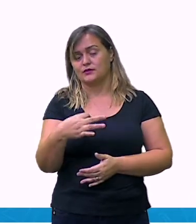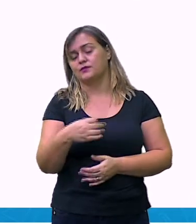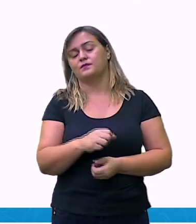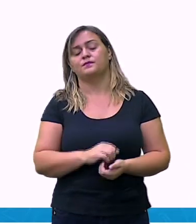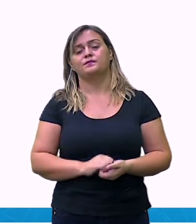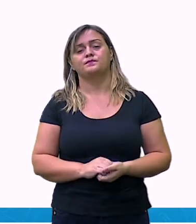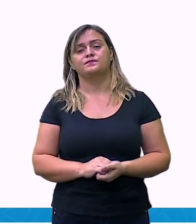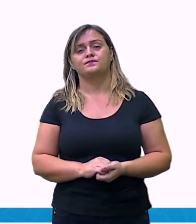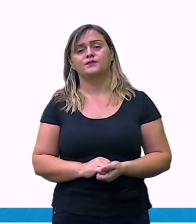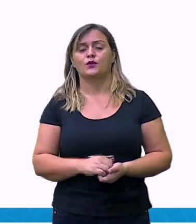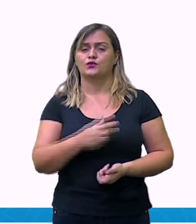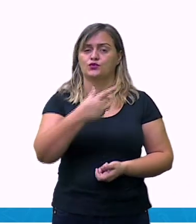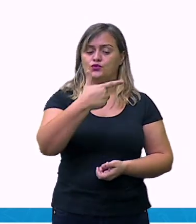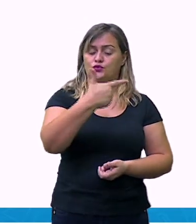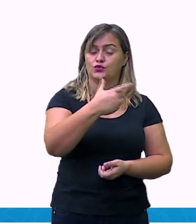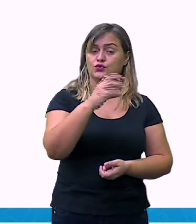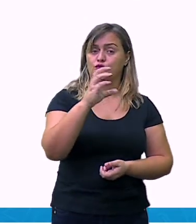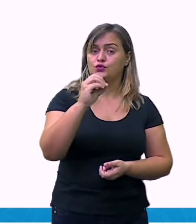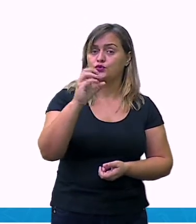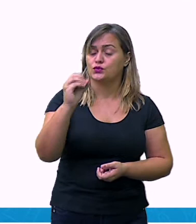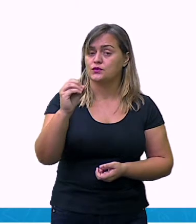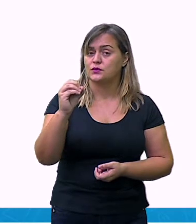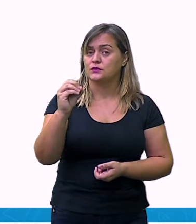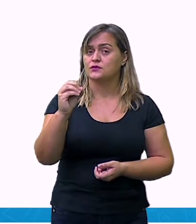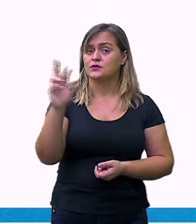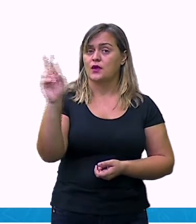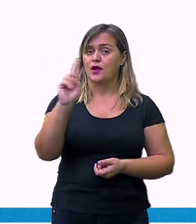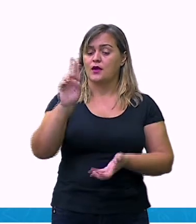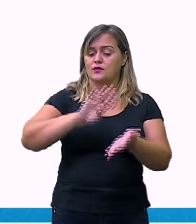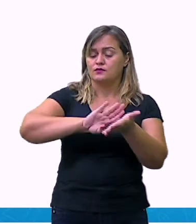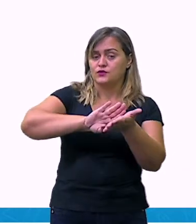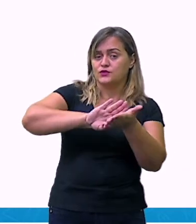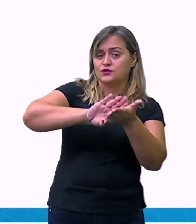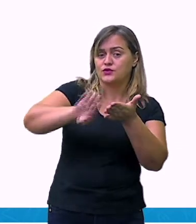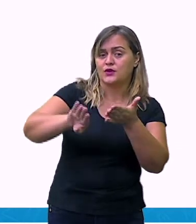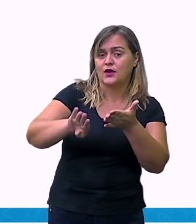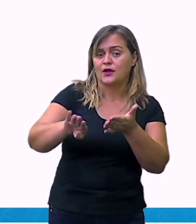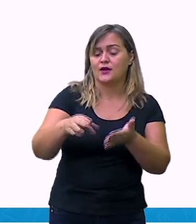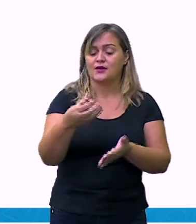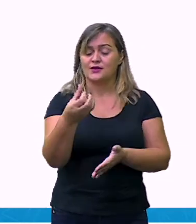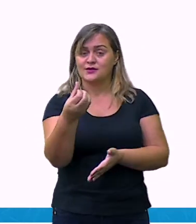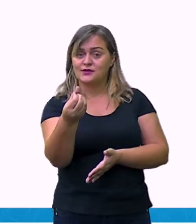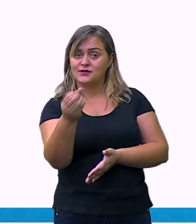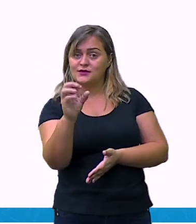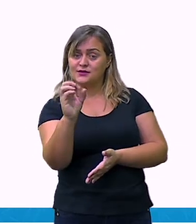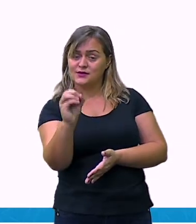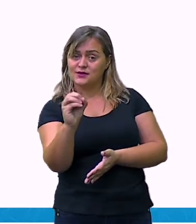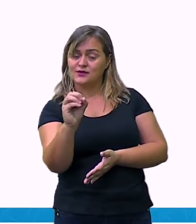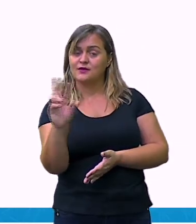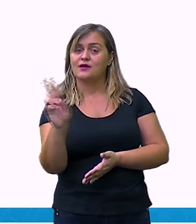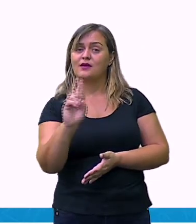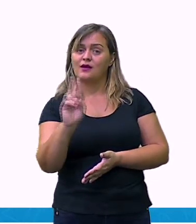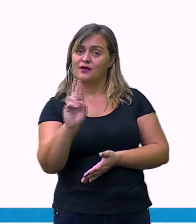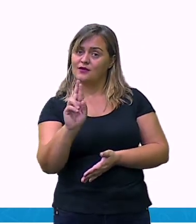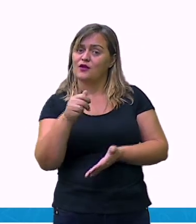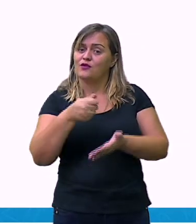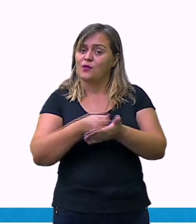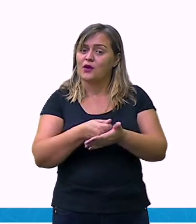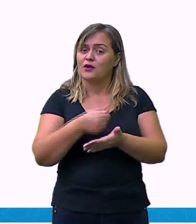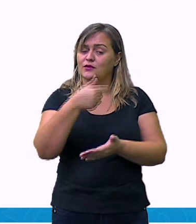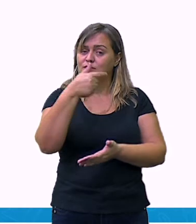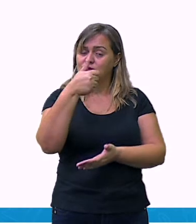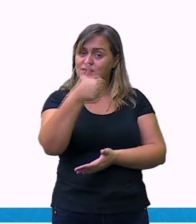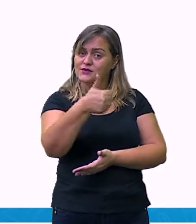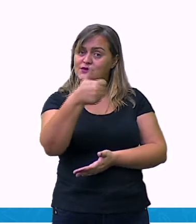60 reais. E vou pagar no meu produto 140. Então, nós vamos observar nessa tabela aqui,